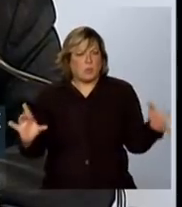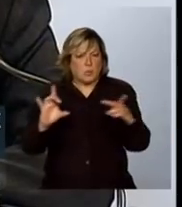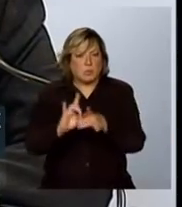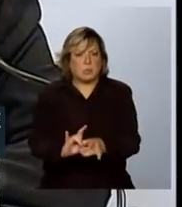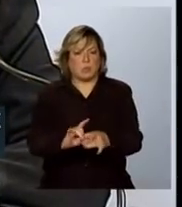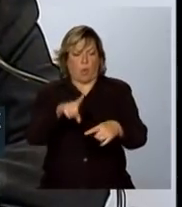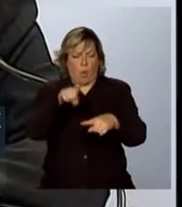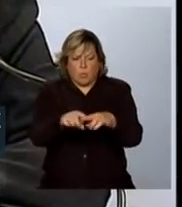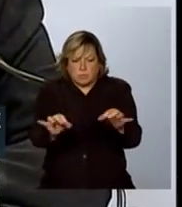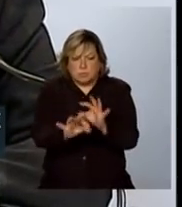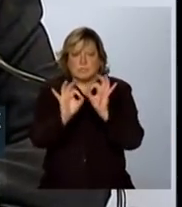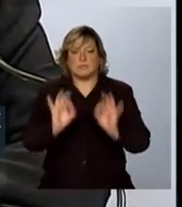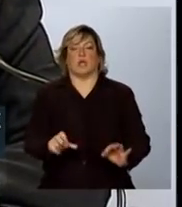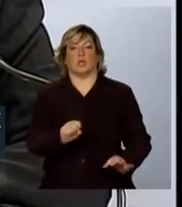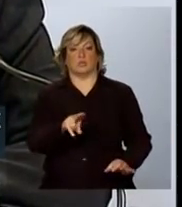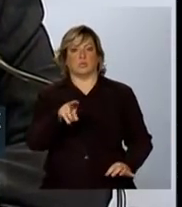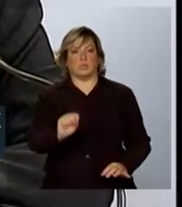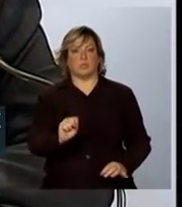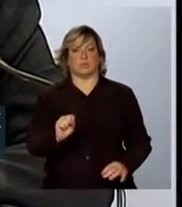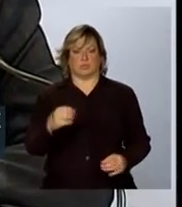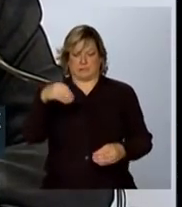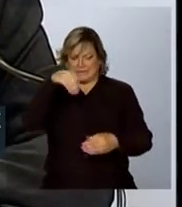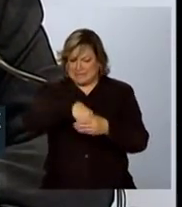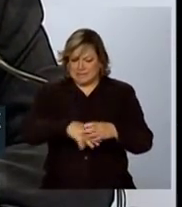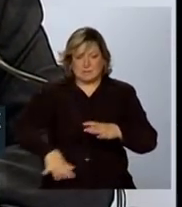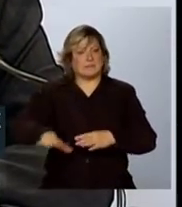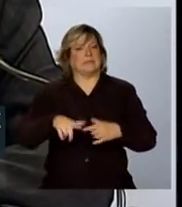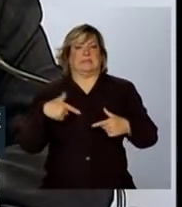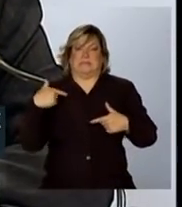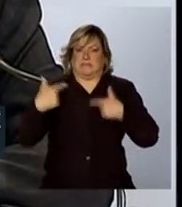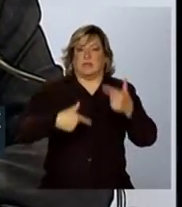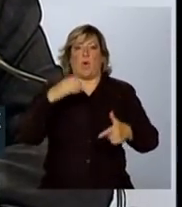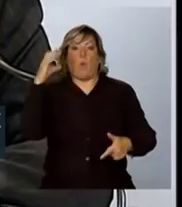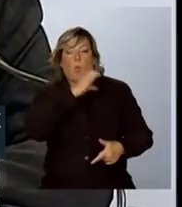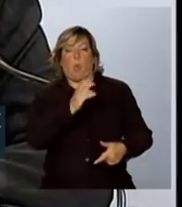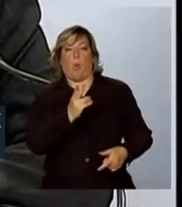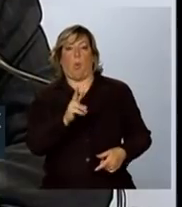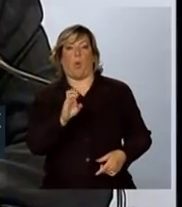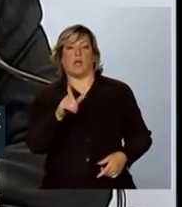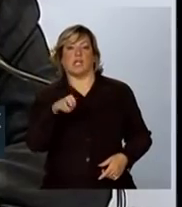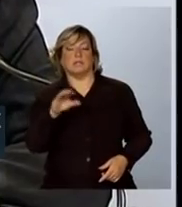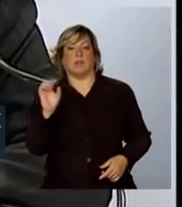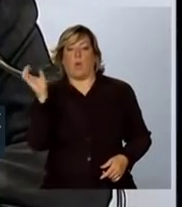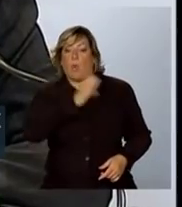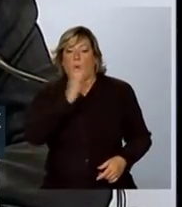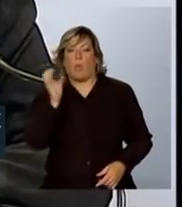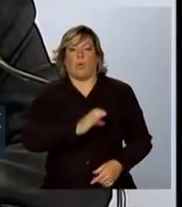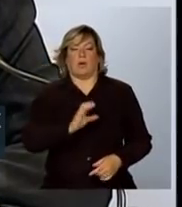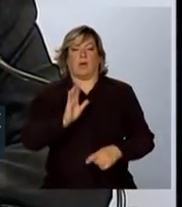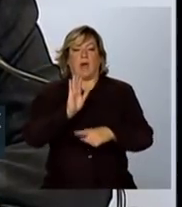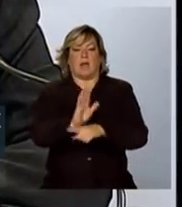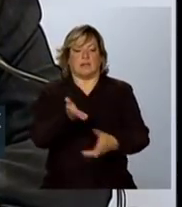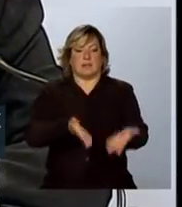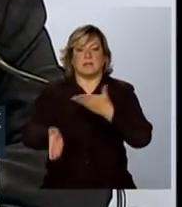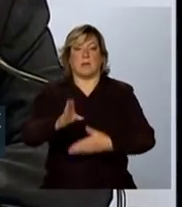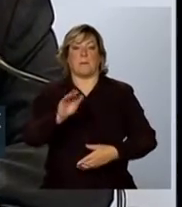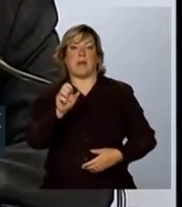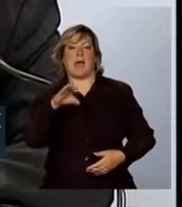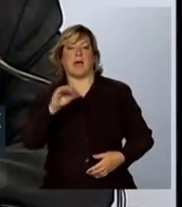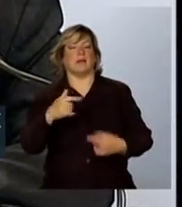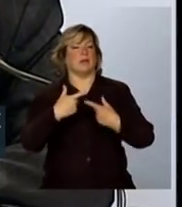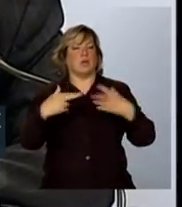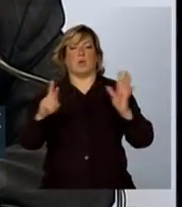mais completa do SUS, por dentro de si mesmo, em termos de urgência, emergência, atenção básica e vários outros aspectos,